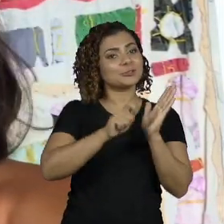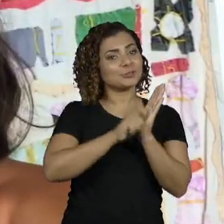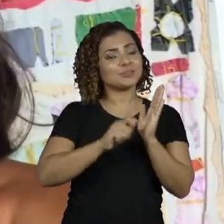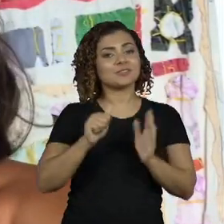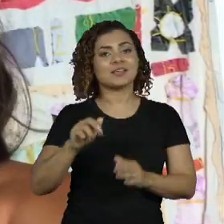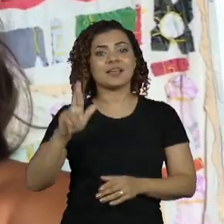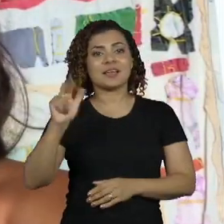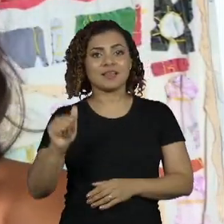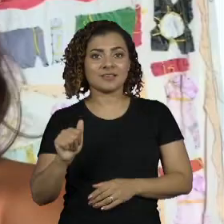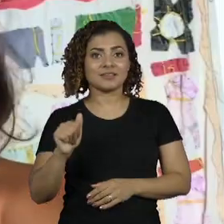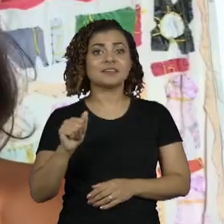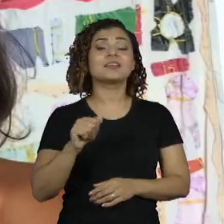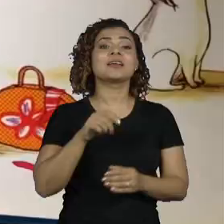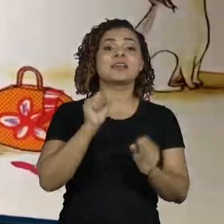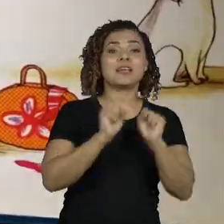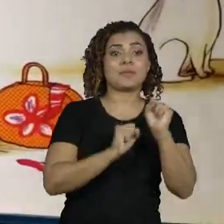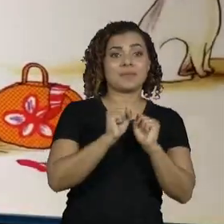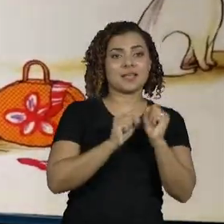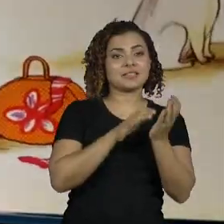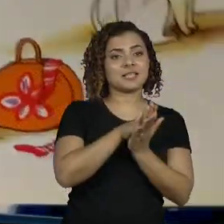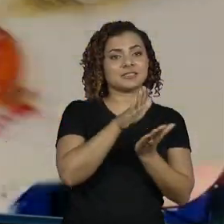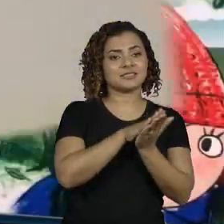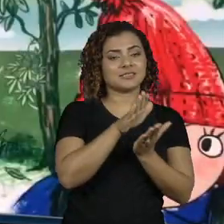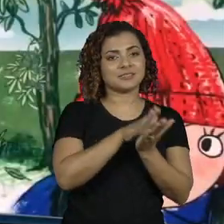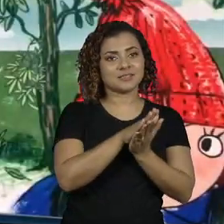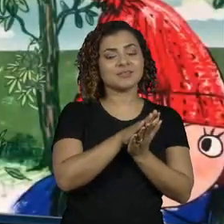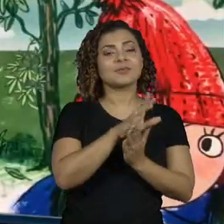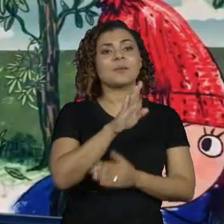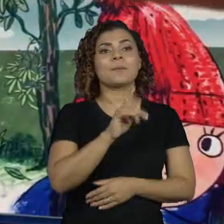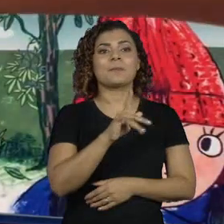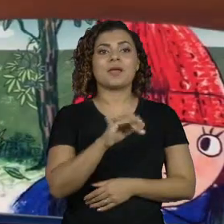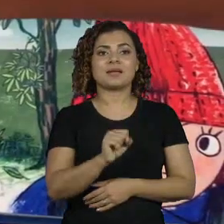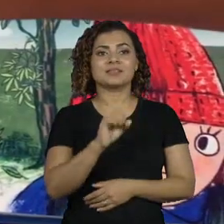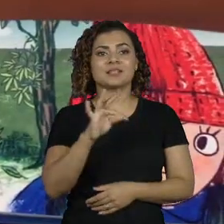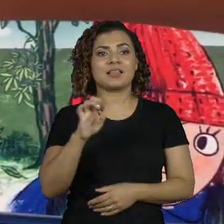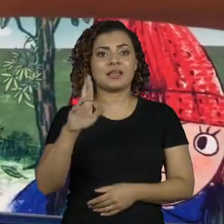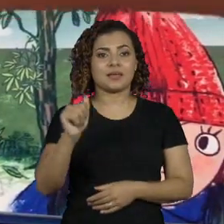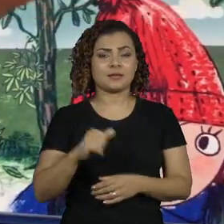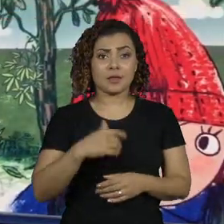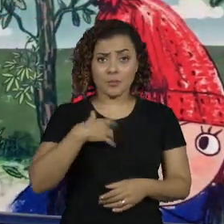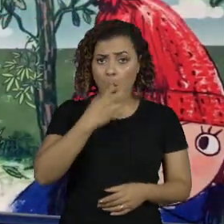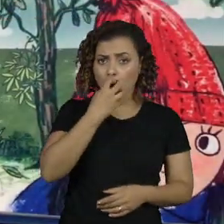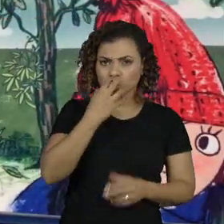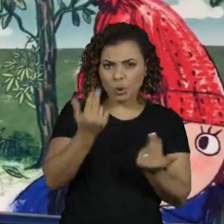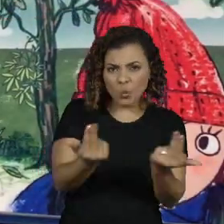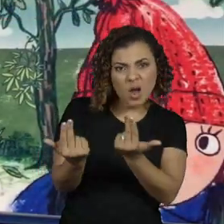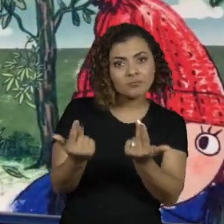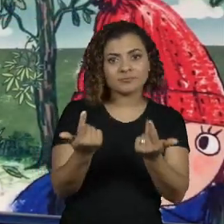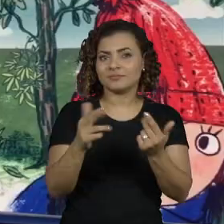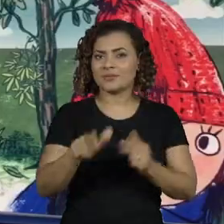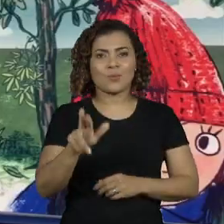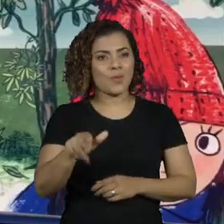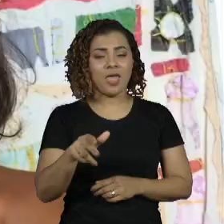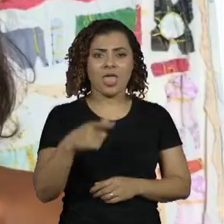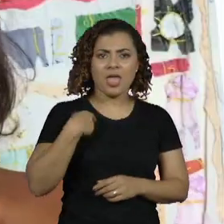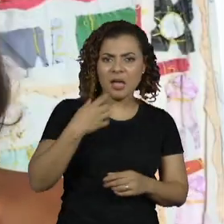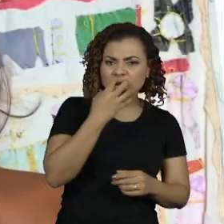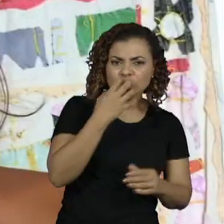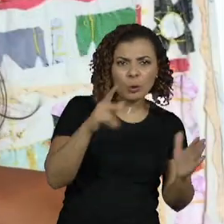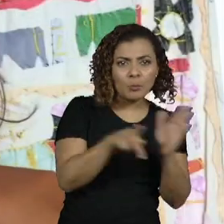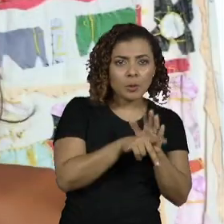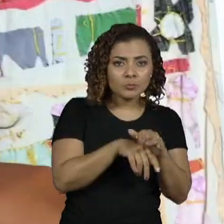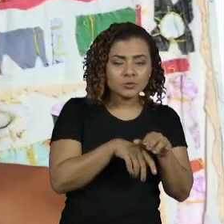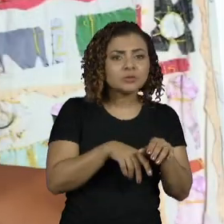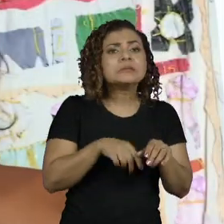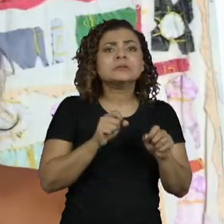Editado pela Paz e Terra. Meu cachorro não é como os outros. Ele não faz coisas de cachorro, tipo